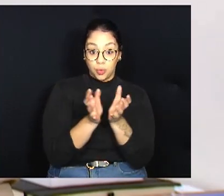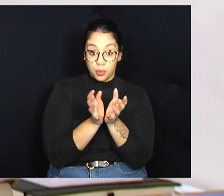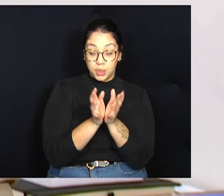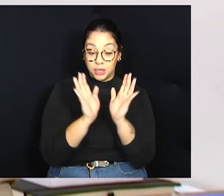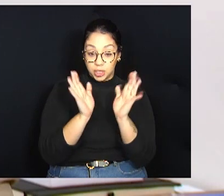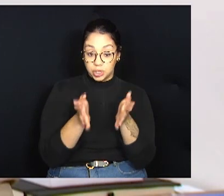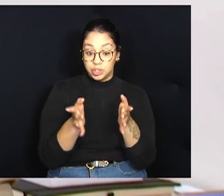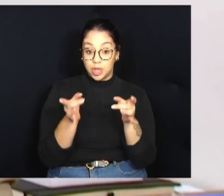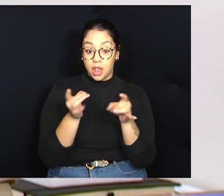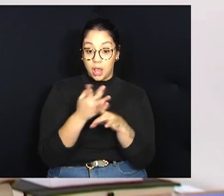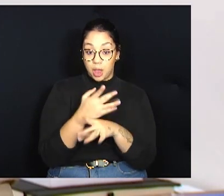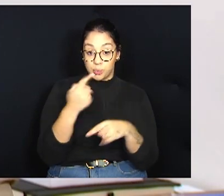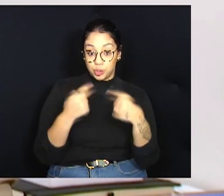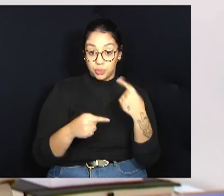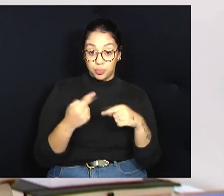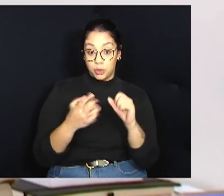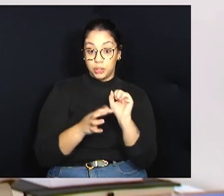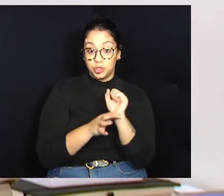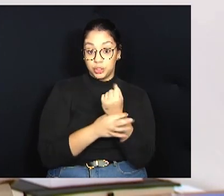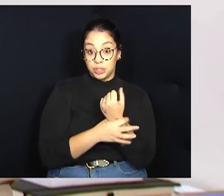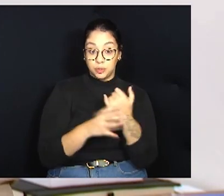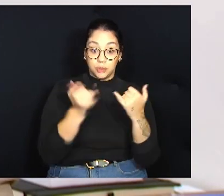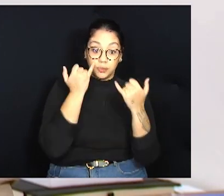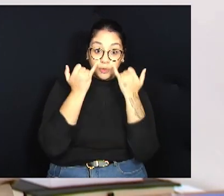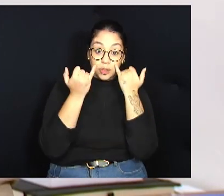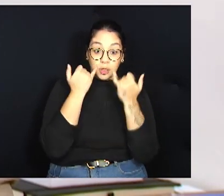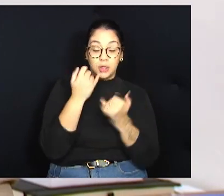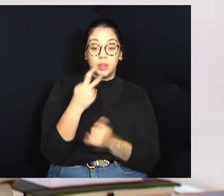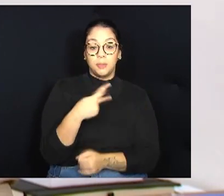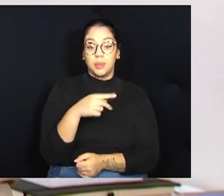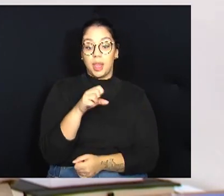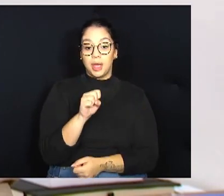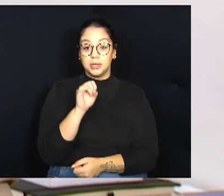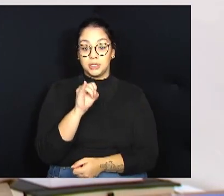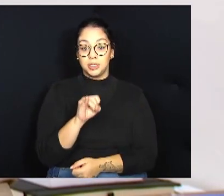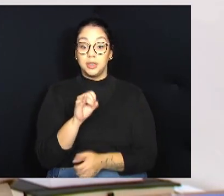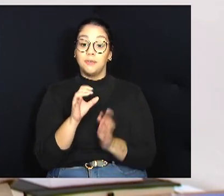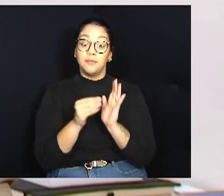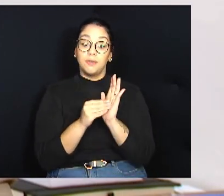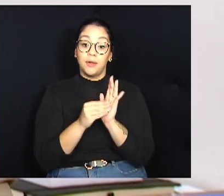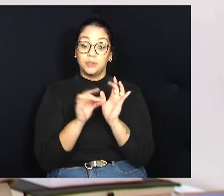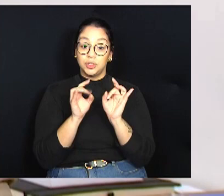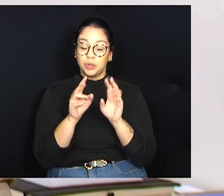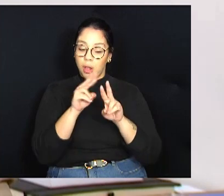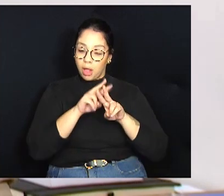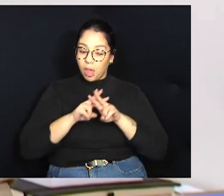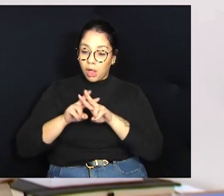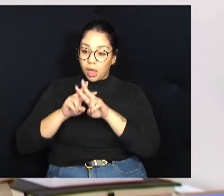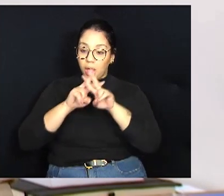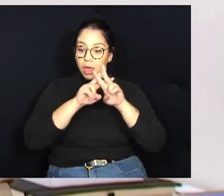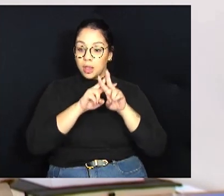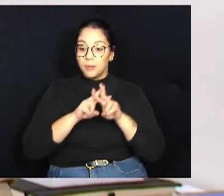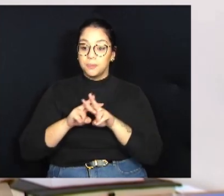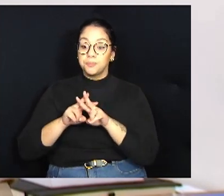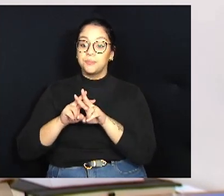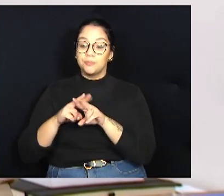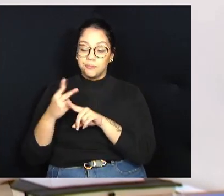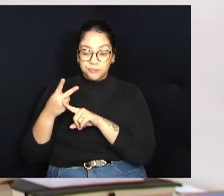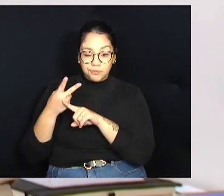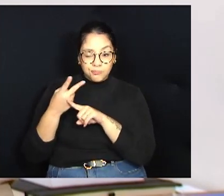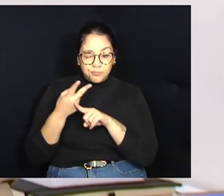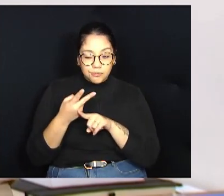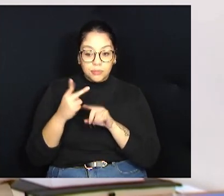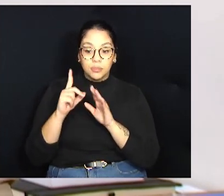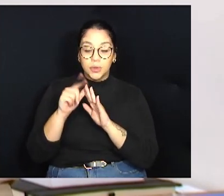a política de segurança da informação, que é a PSI, faltando apenas a revisão por parte da Procuradoria e posterior à